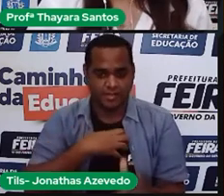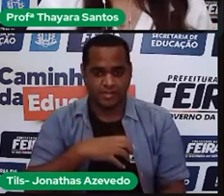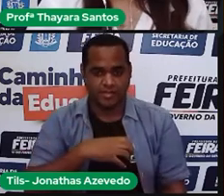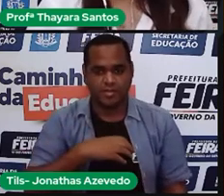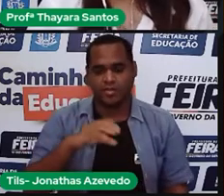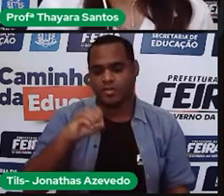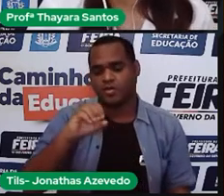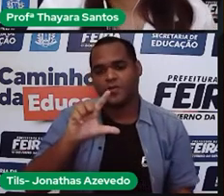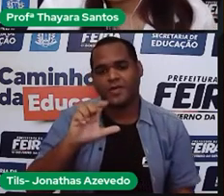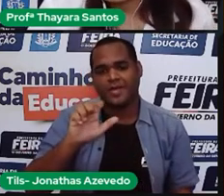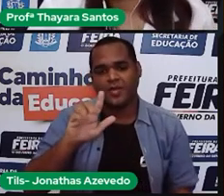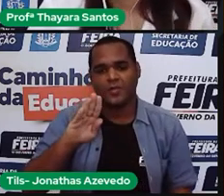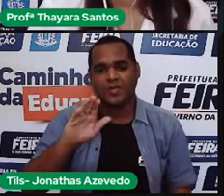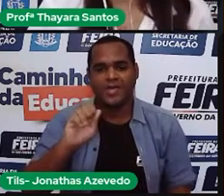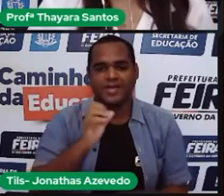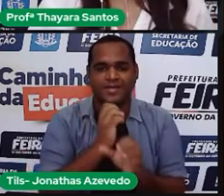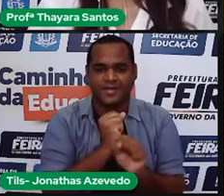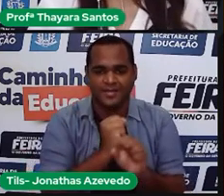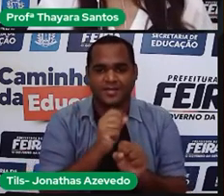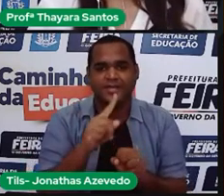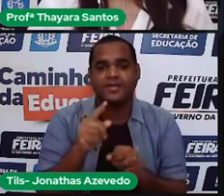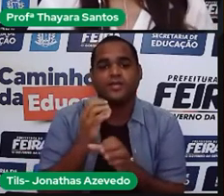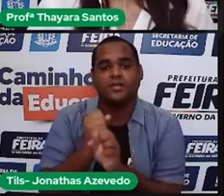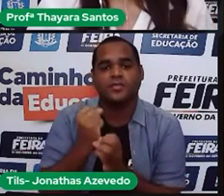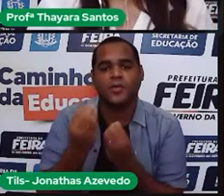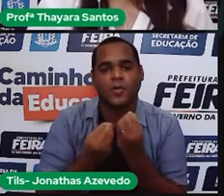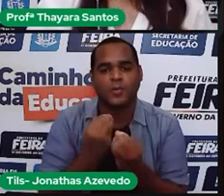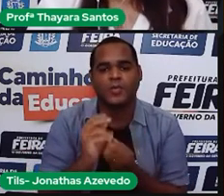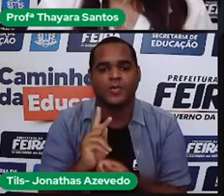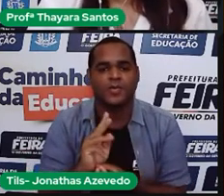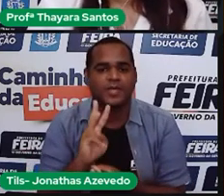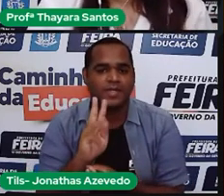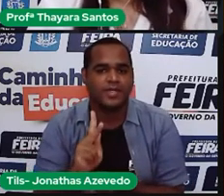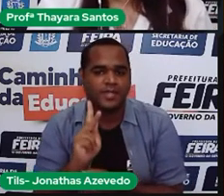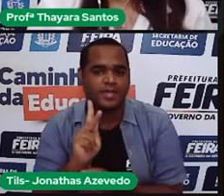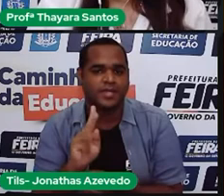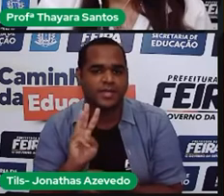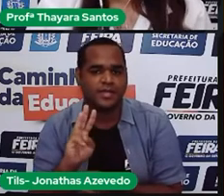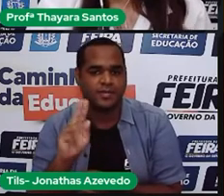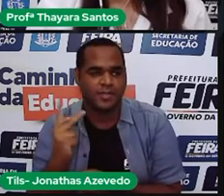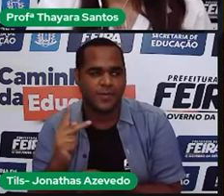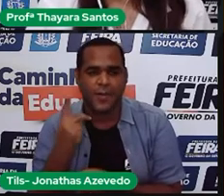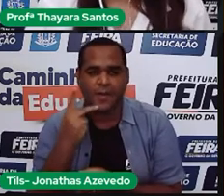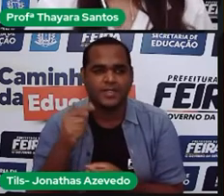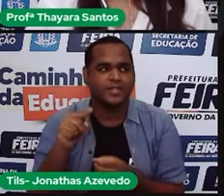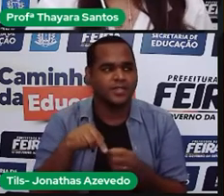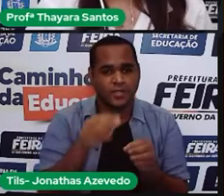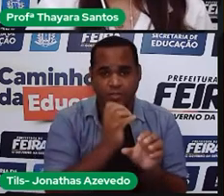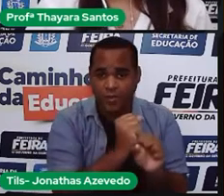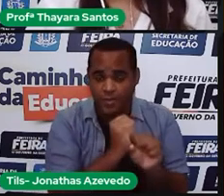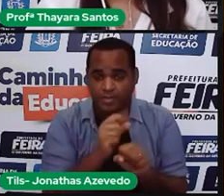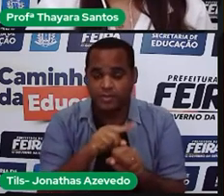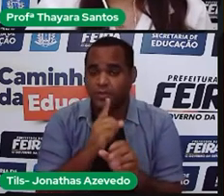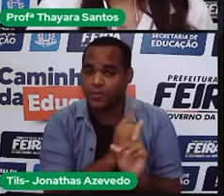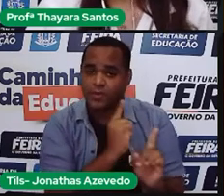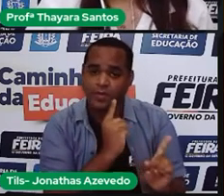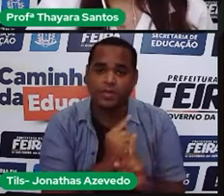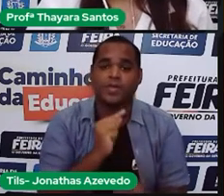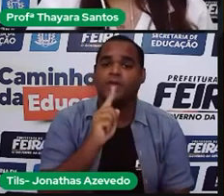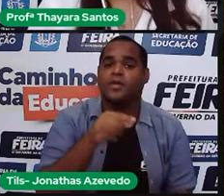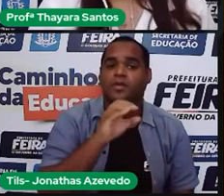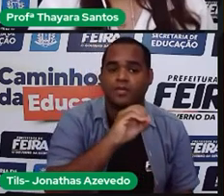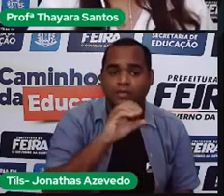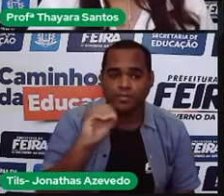calcula em kilowatts hora. Então, o que é eu vou fazer? Pego esse resultado que a gente achou e divido por mil.